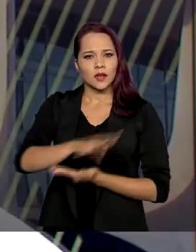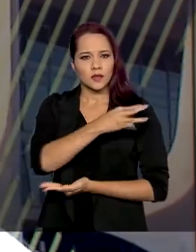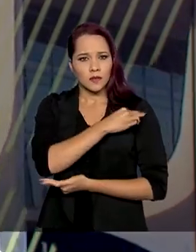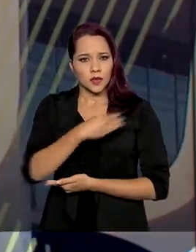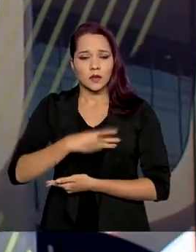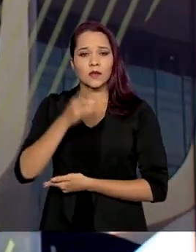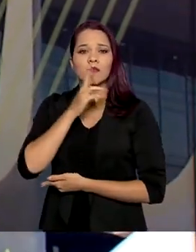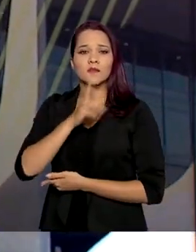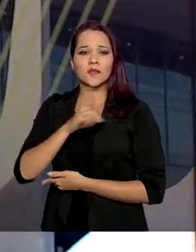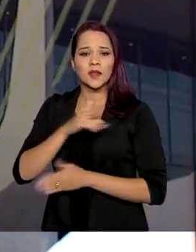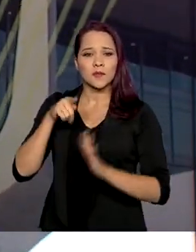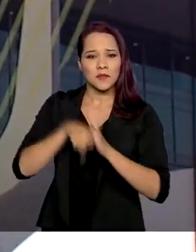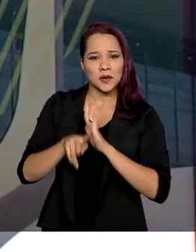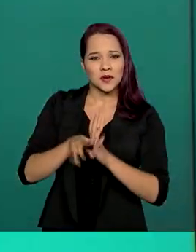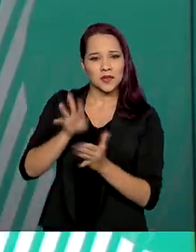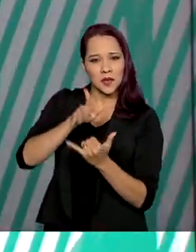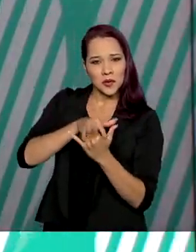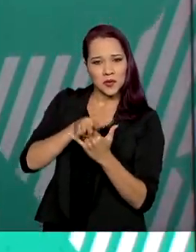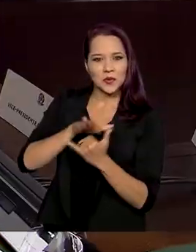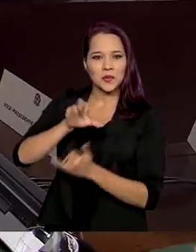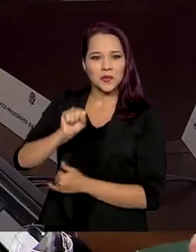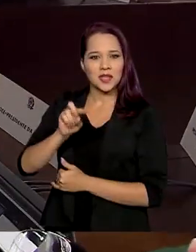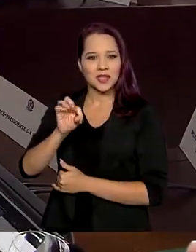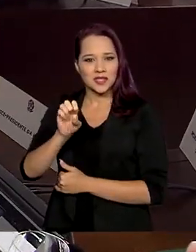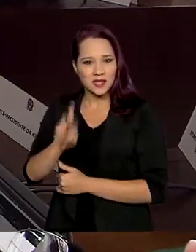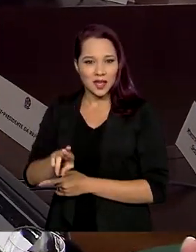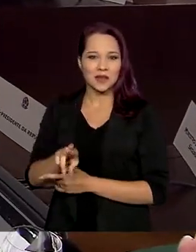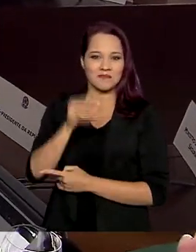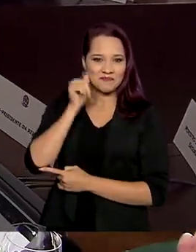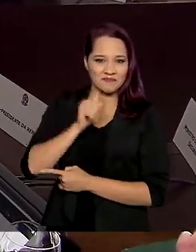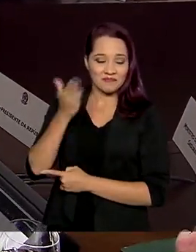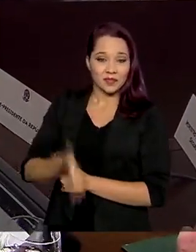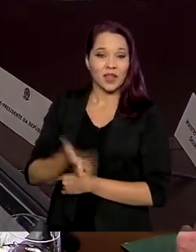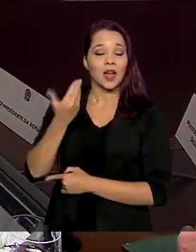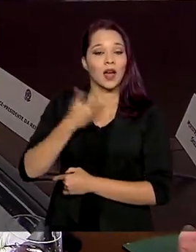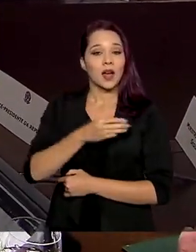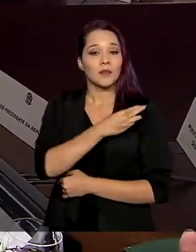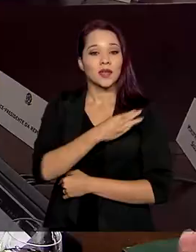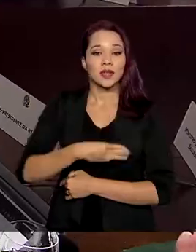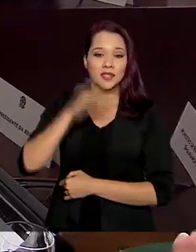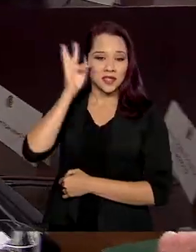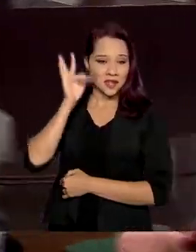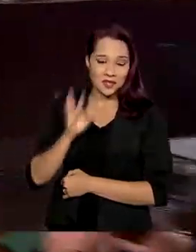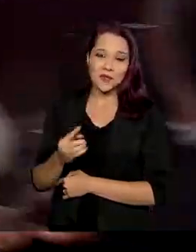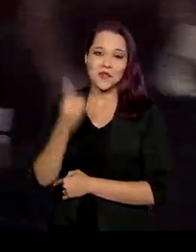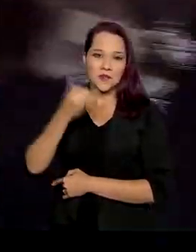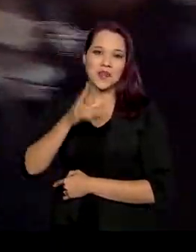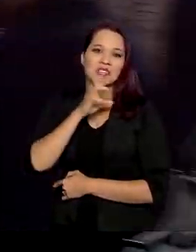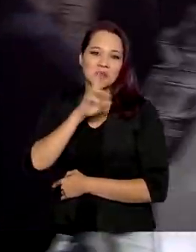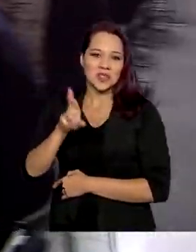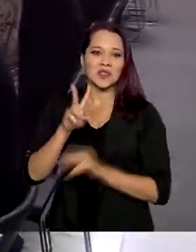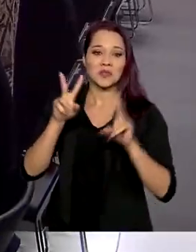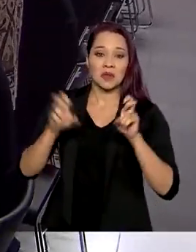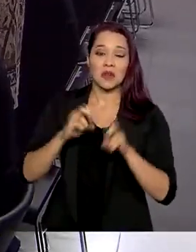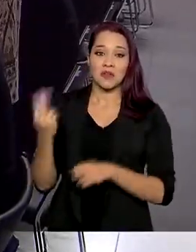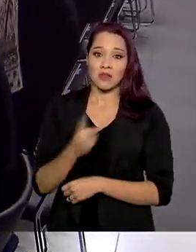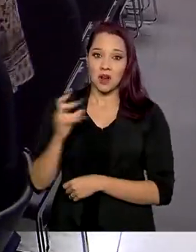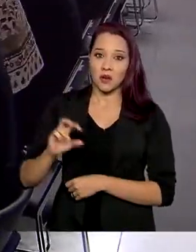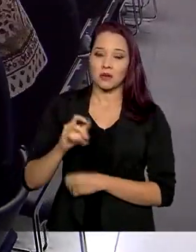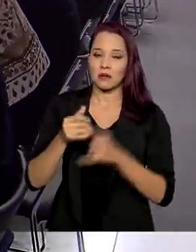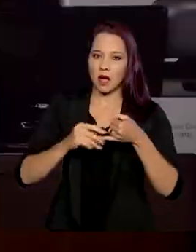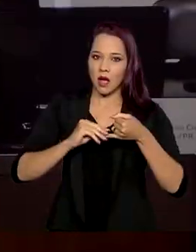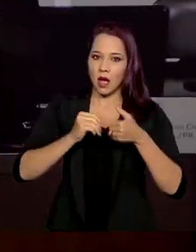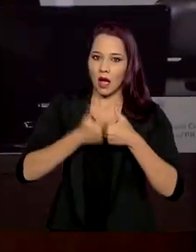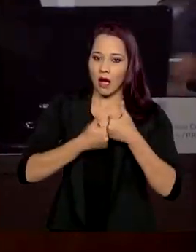responderam perguntas da youtuber Mirim Esther Castilho. A ministra Tereza Cristina foi uma delas e respondeu sobre a alta no preço do